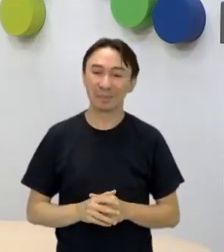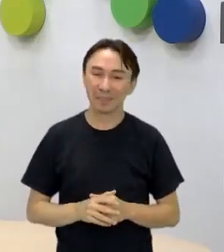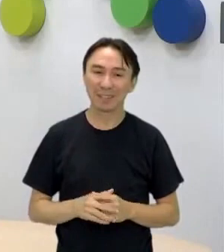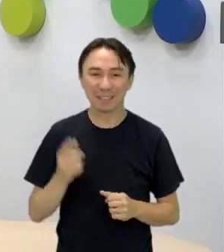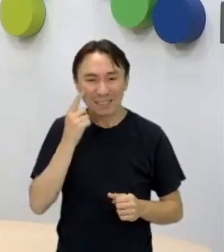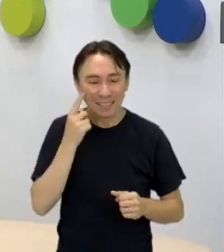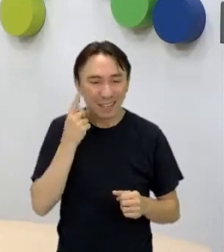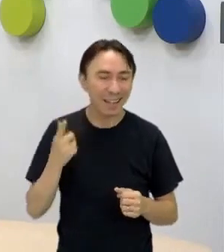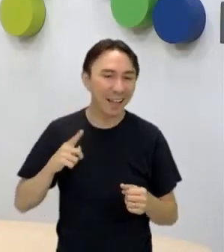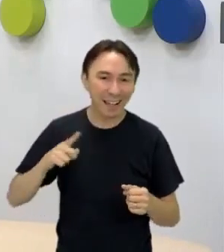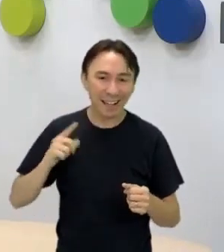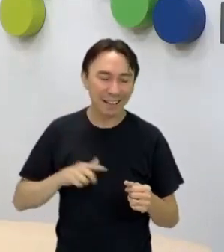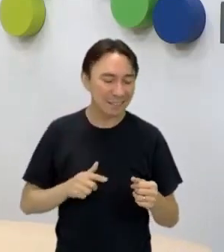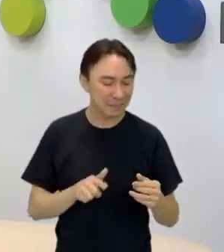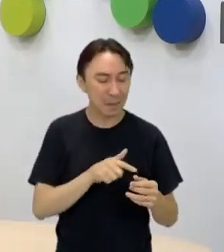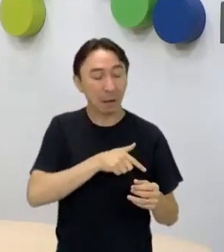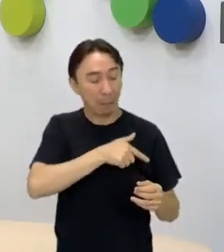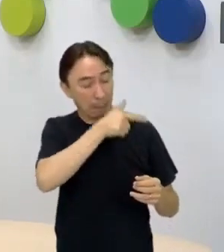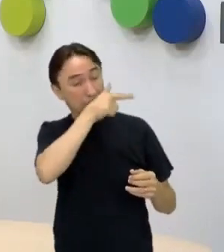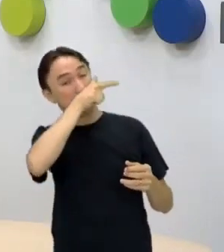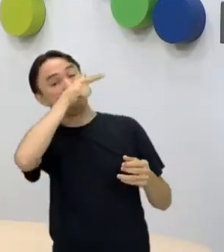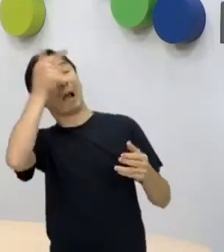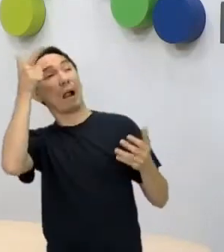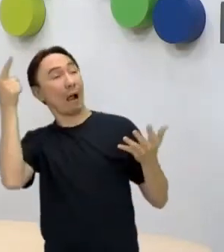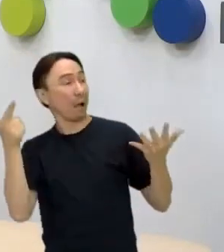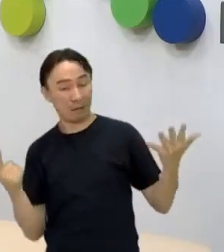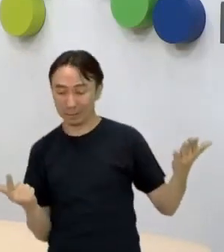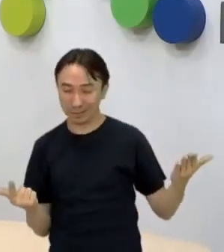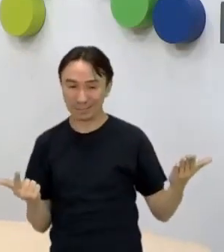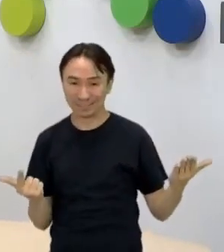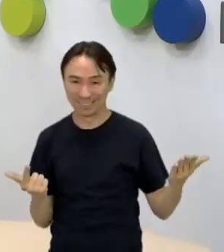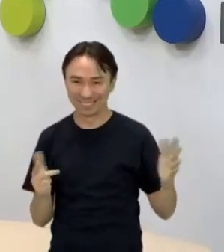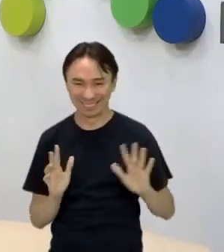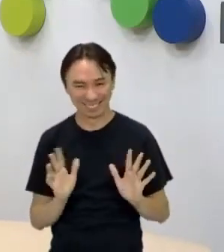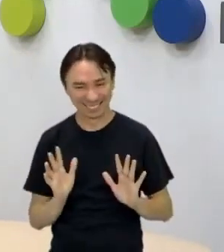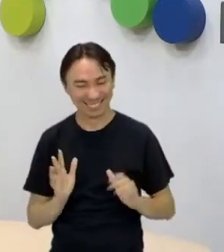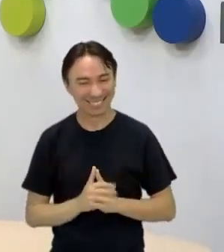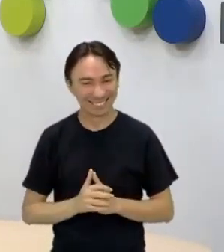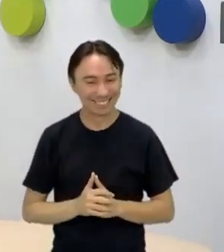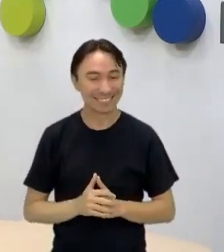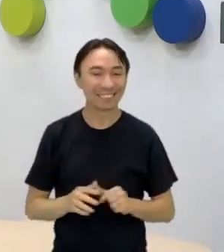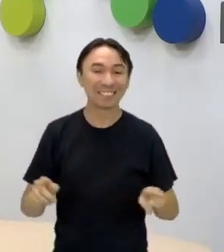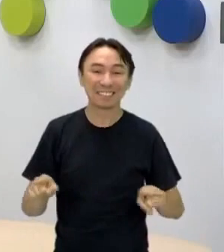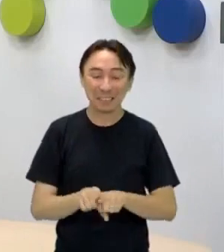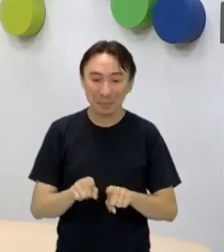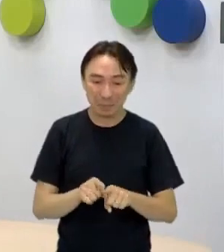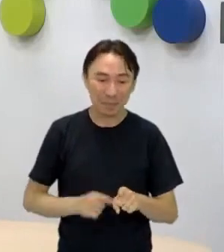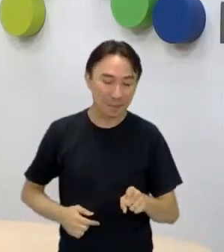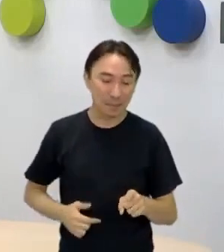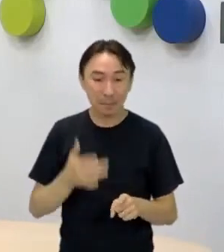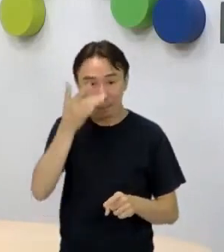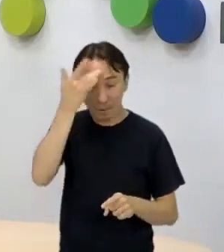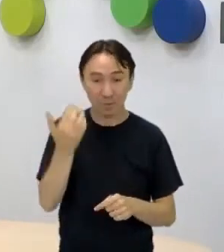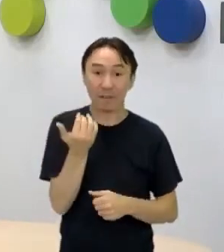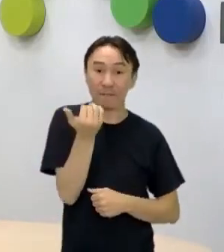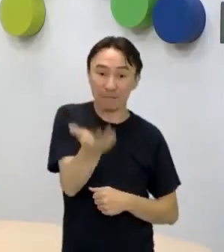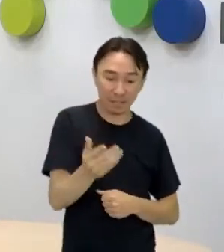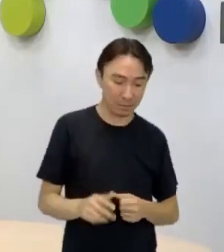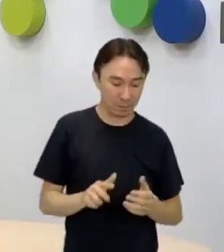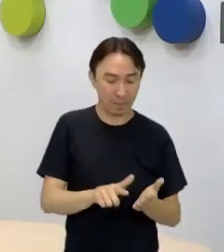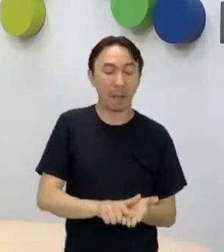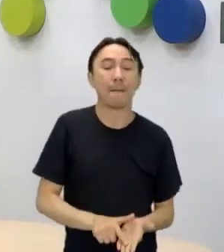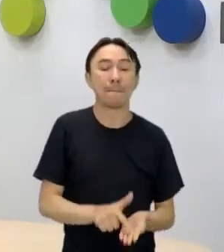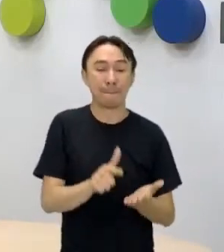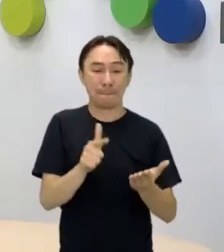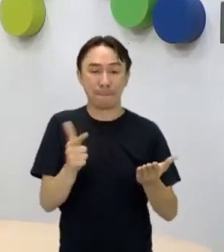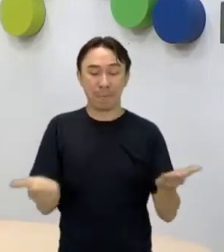significa se roçar o nariz, né? E nem levar o chapéu. Também não é bonito encostar no passageiro da frente. Cuidados.